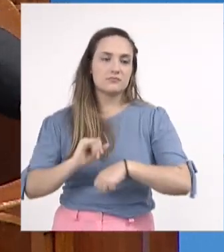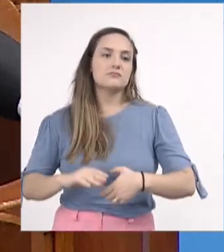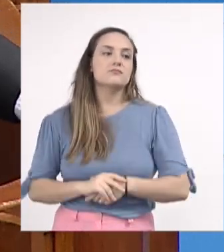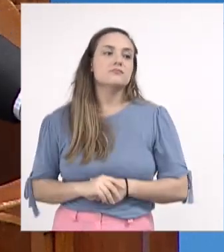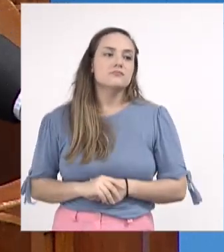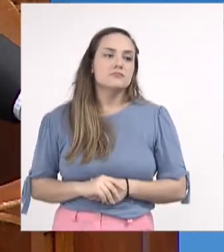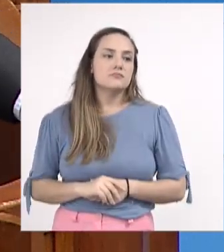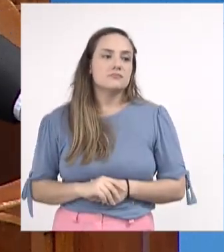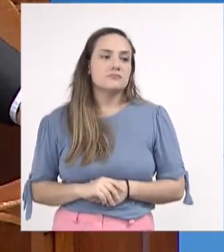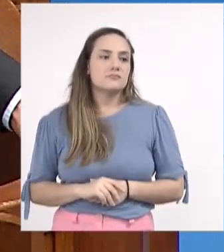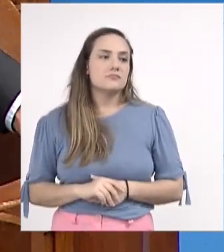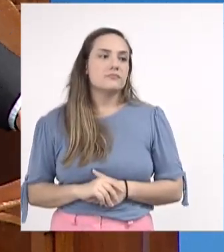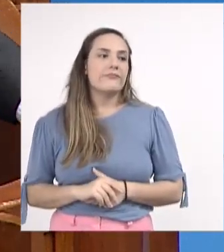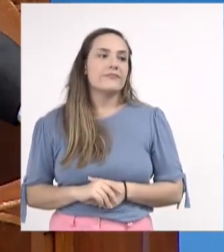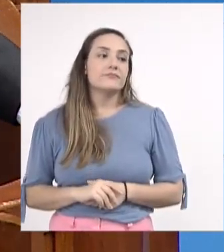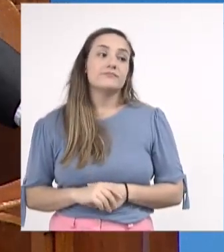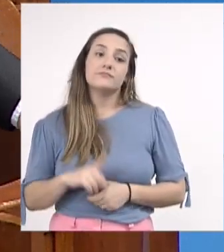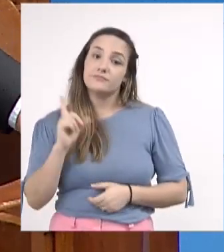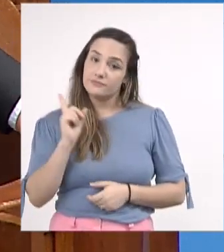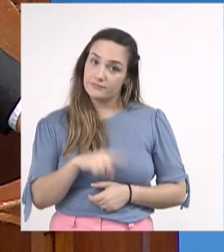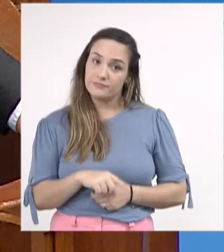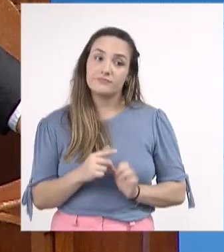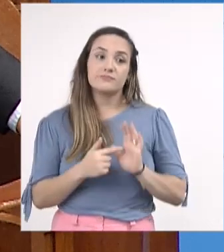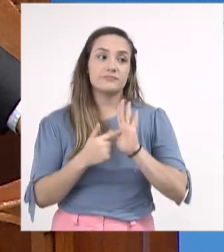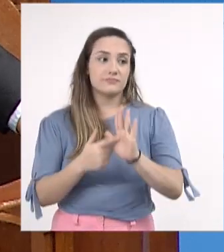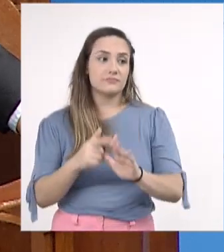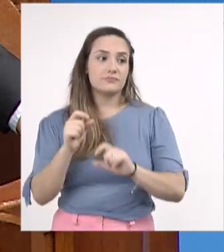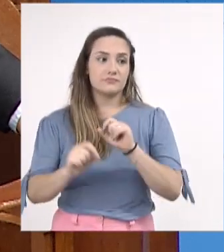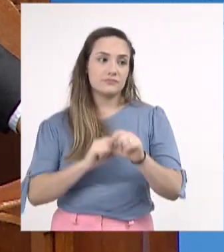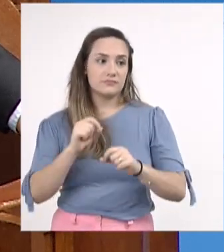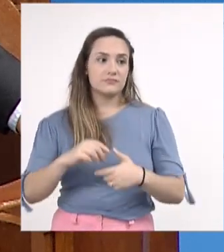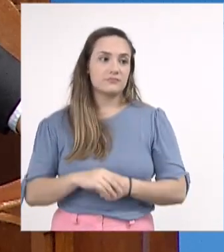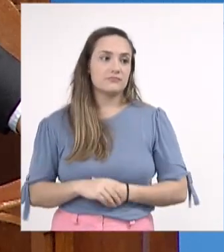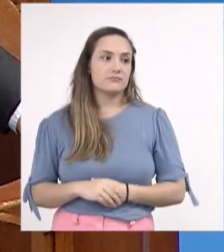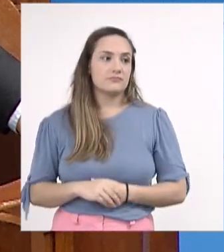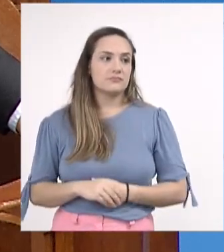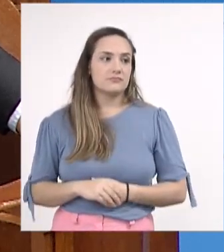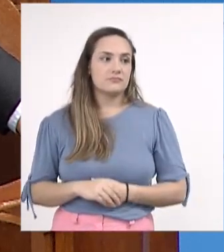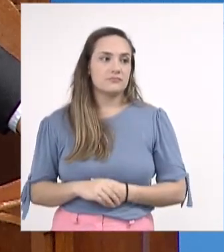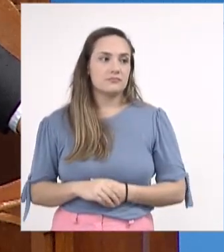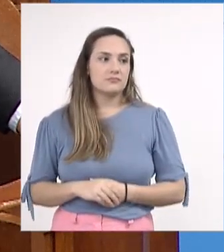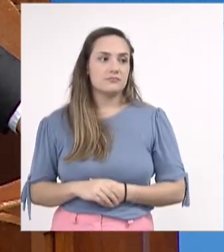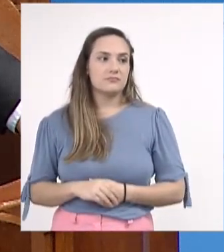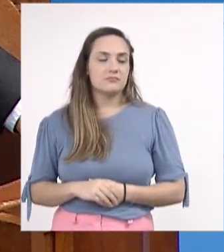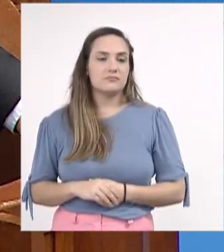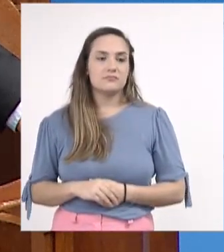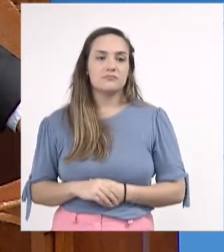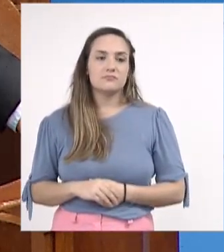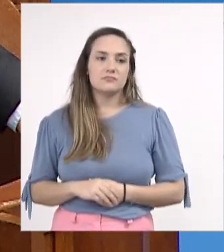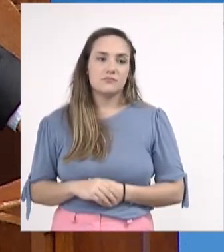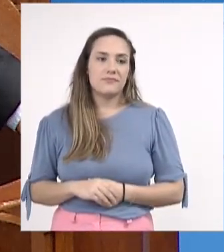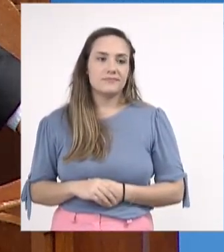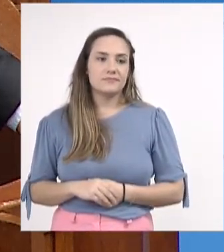Isso também reflete o quê? Claro, nós tivemos